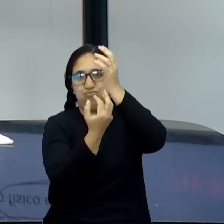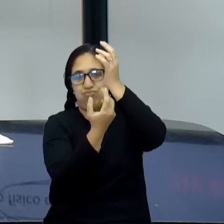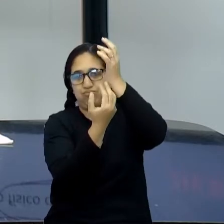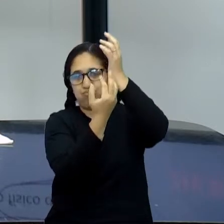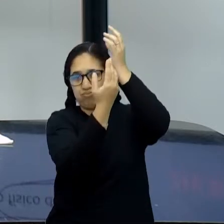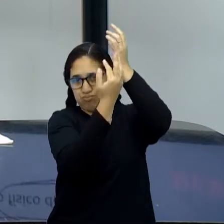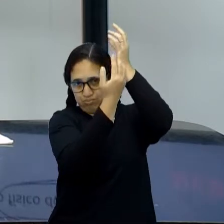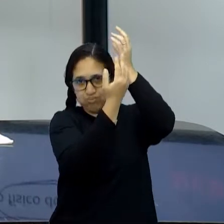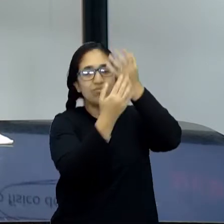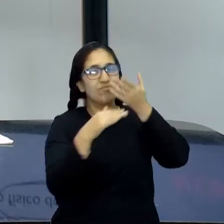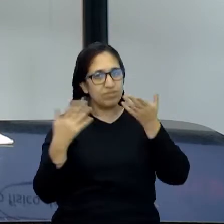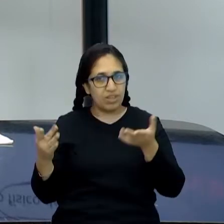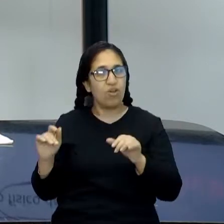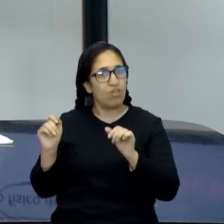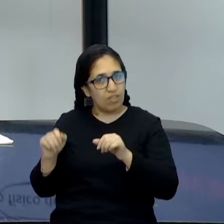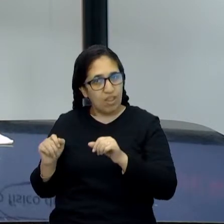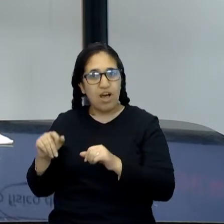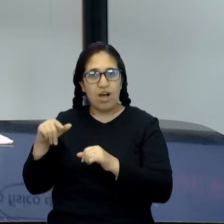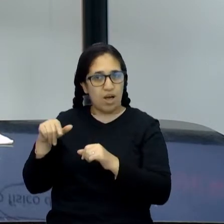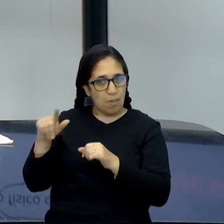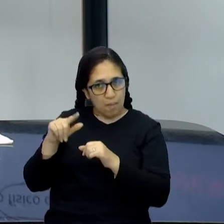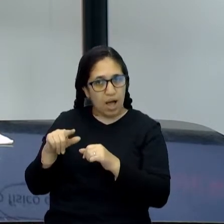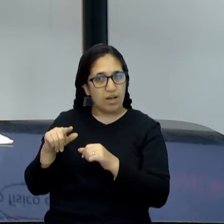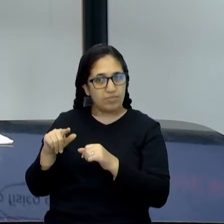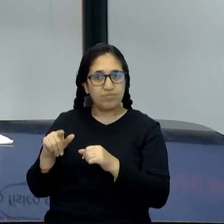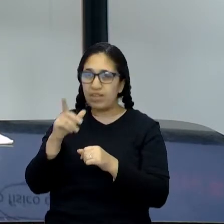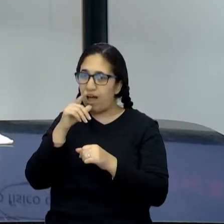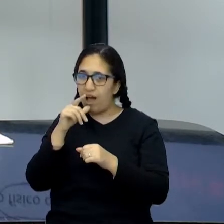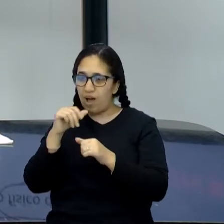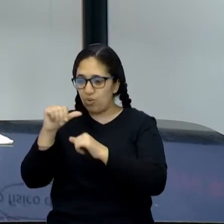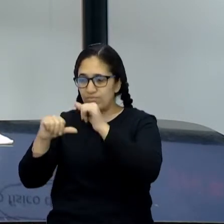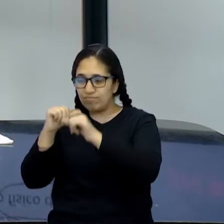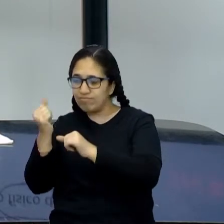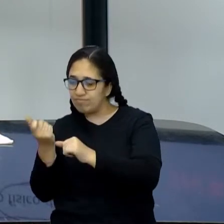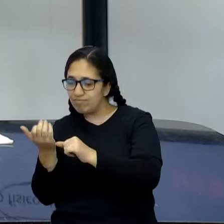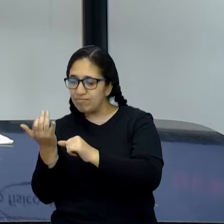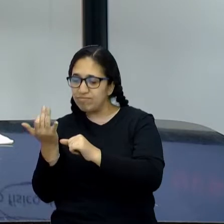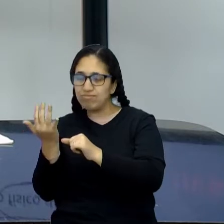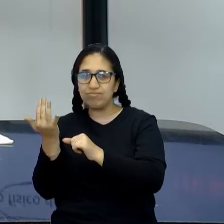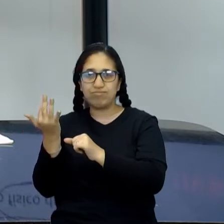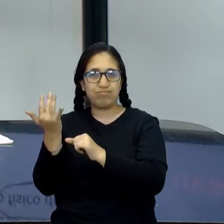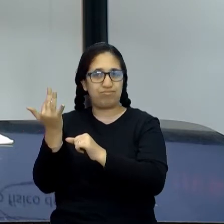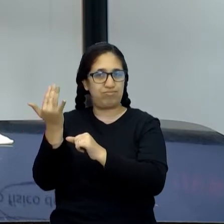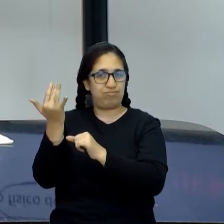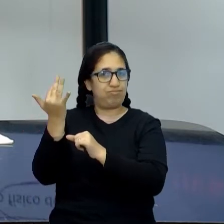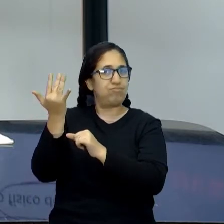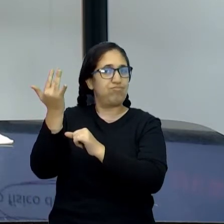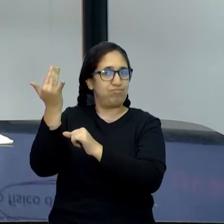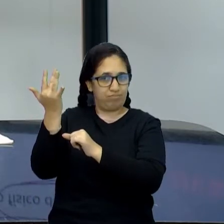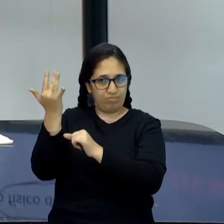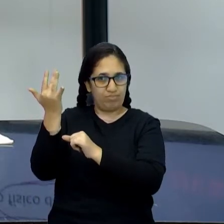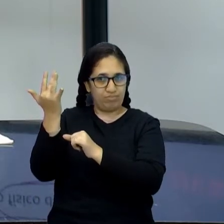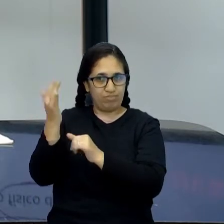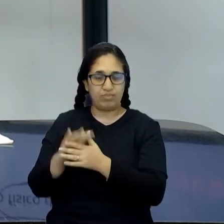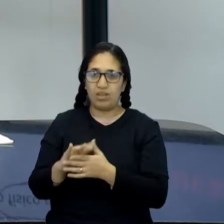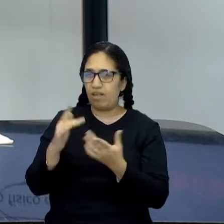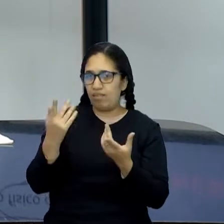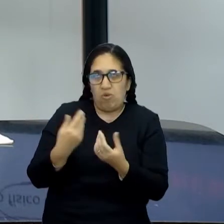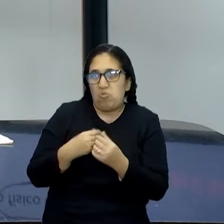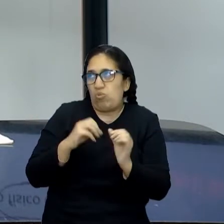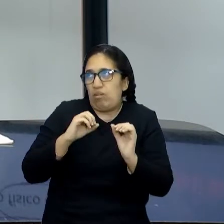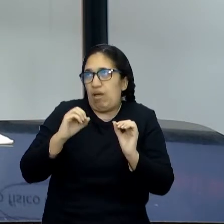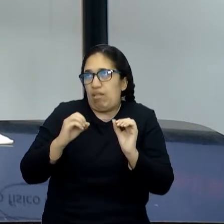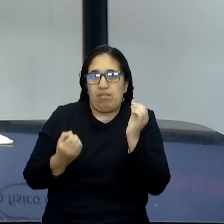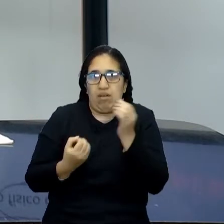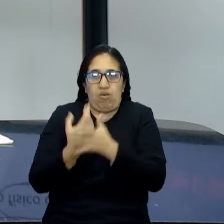pra realizar trabalho, né? Quando ela tá na forma de gás. Porque, como a gente sabe, a energia, ela não surge do nada,